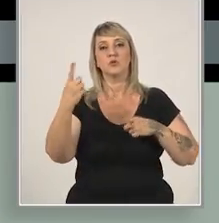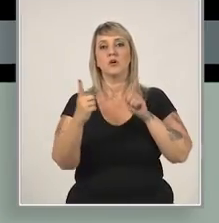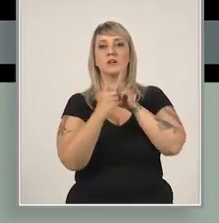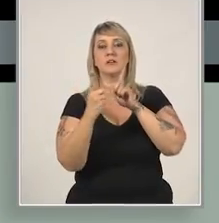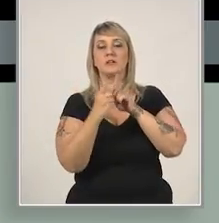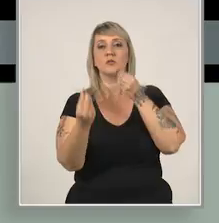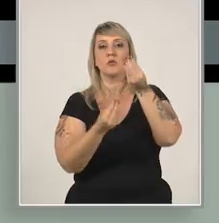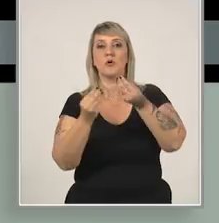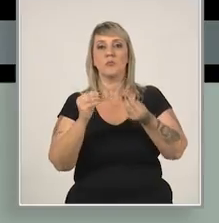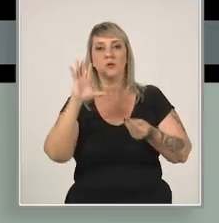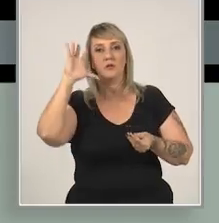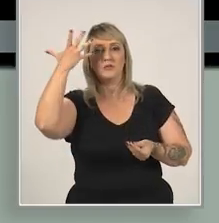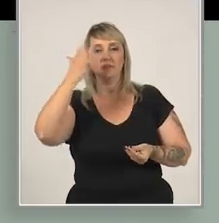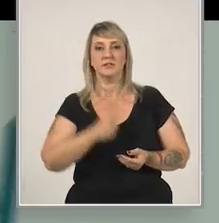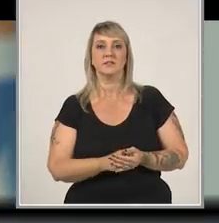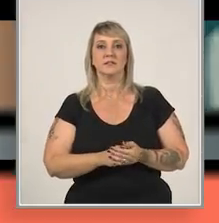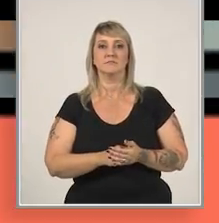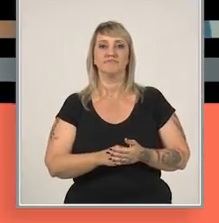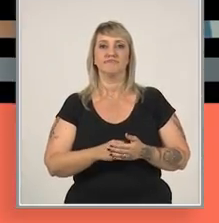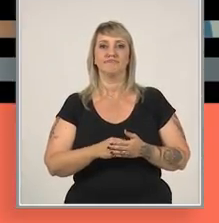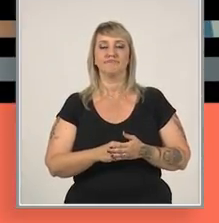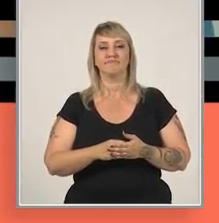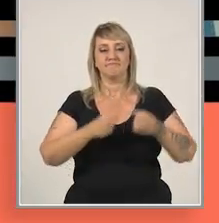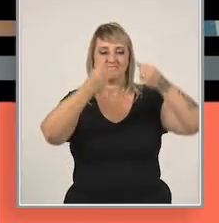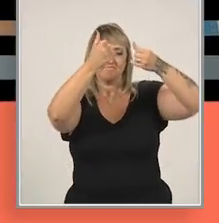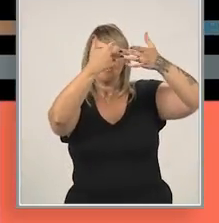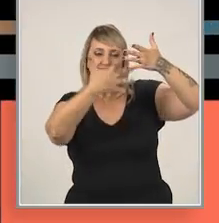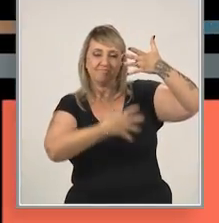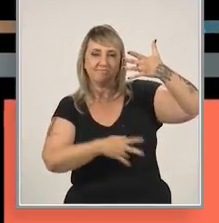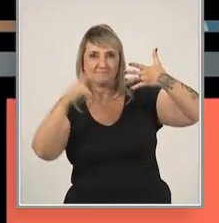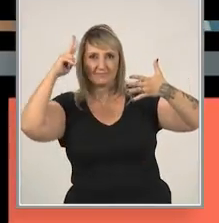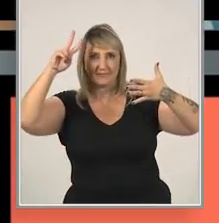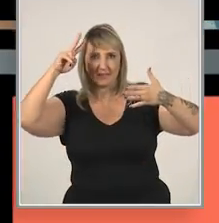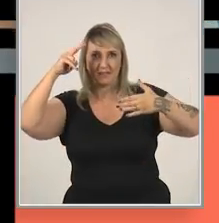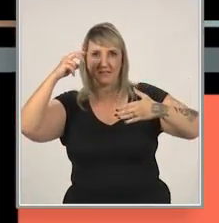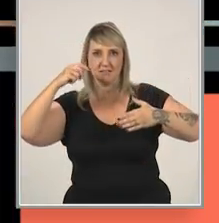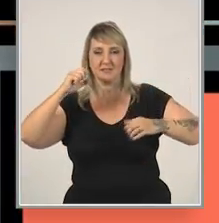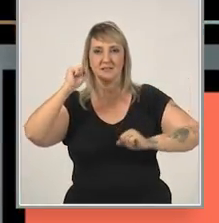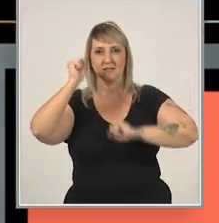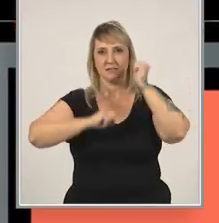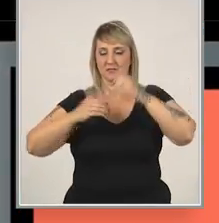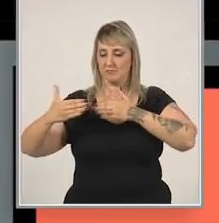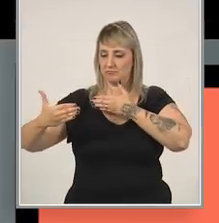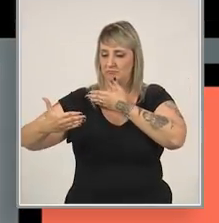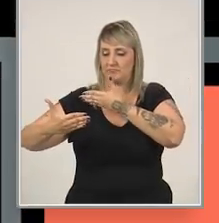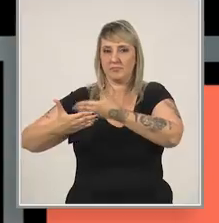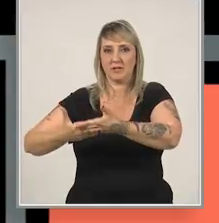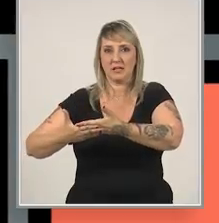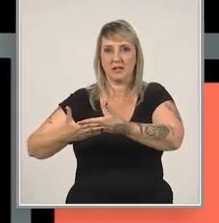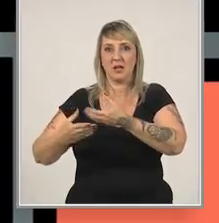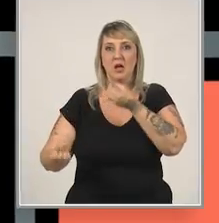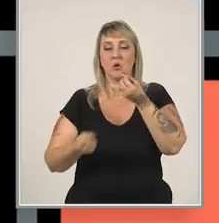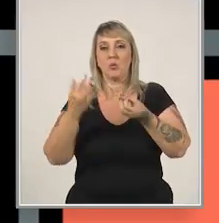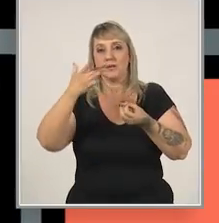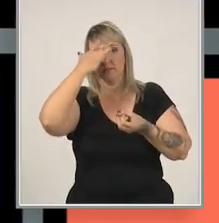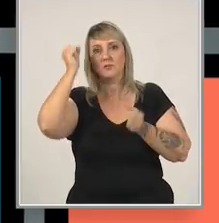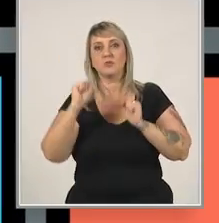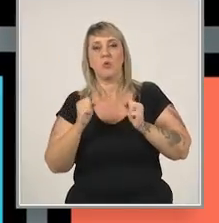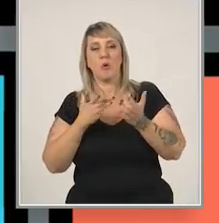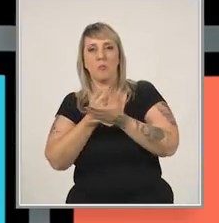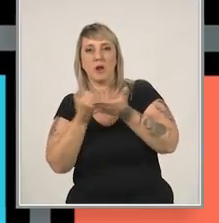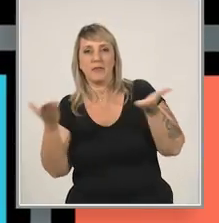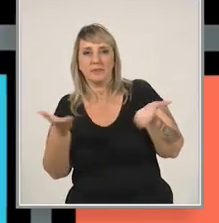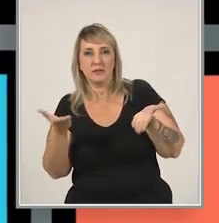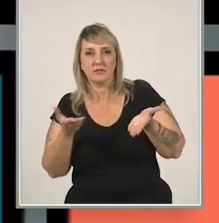forma oferece soluções. O histórico da empresa, informações sobre o mercado com o número de consumidores atuais e